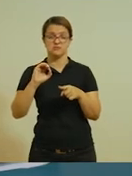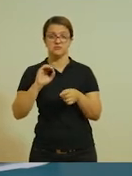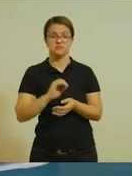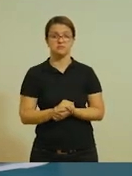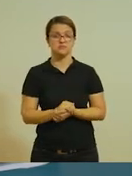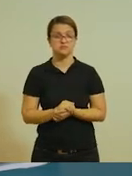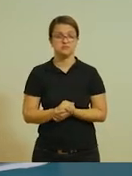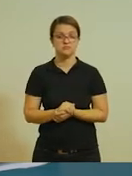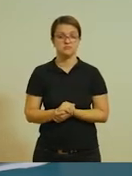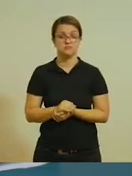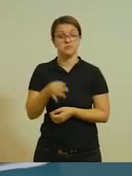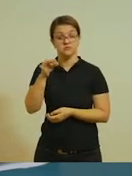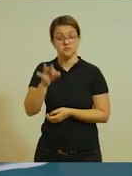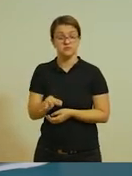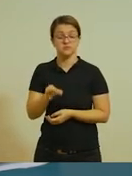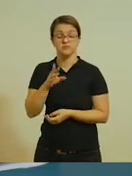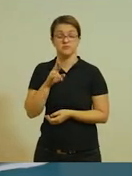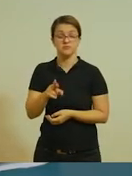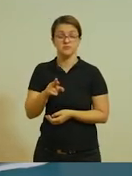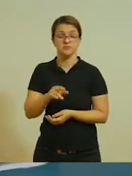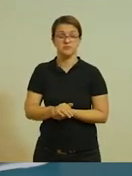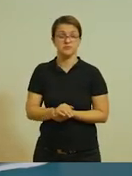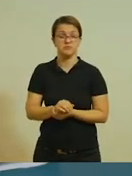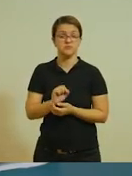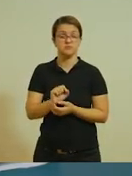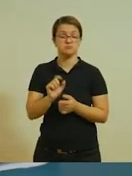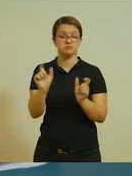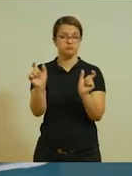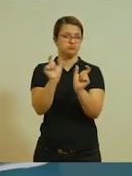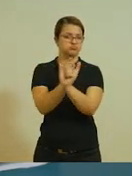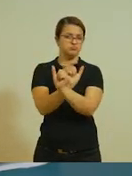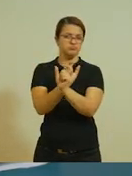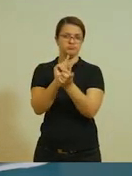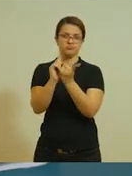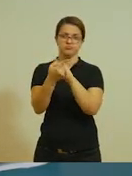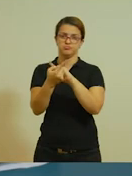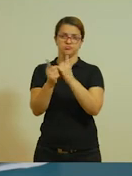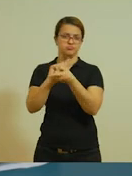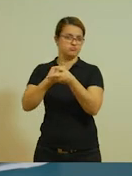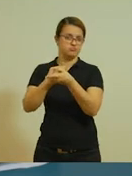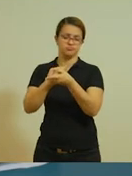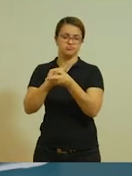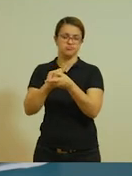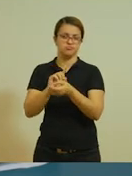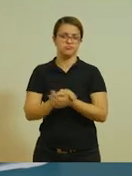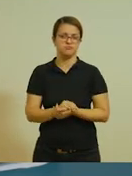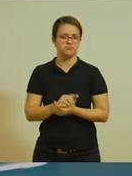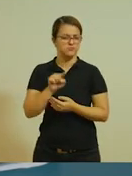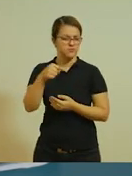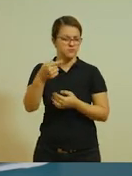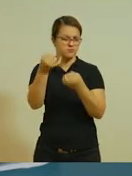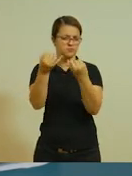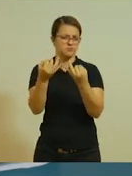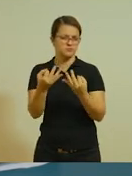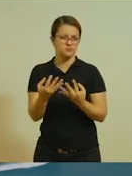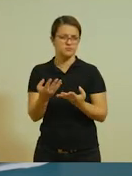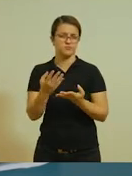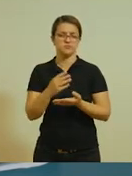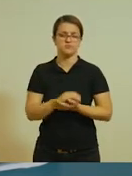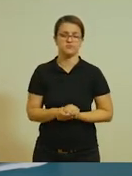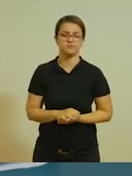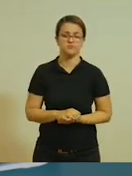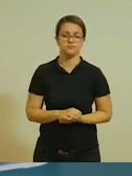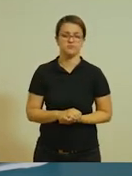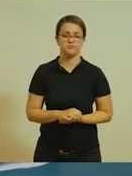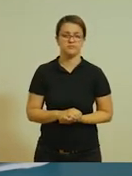que é a quantidade total. A ordem dos fatores não altera o produto. Um pouquinho mais pra frente eu vou explicar melhor isso.